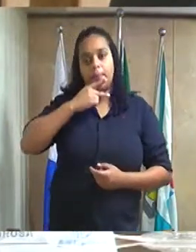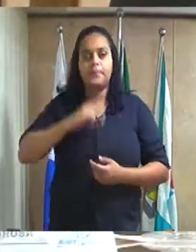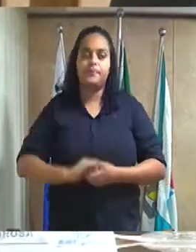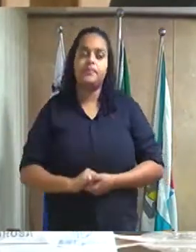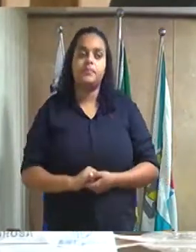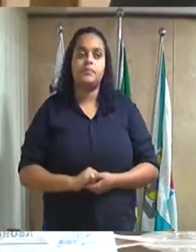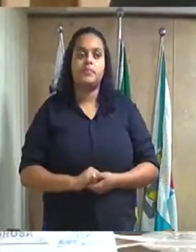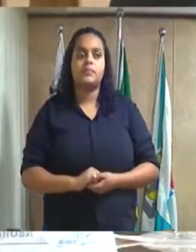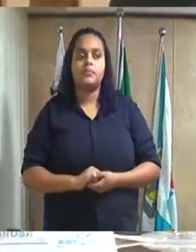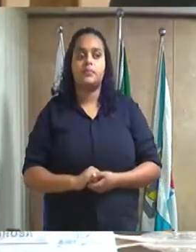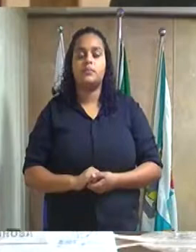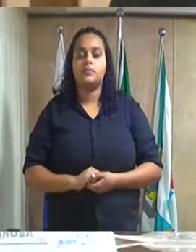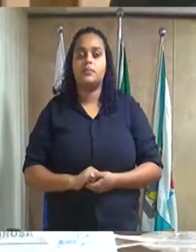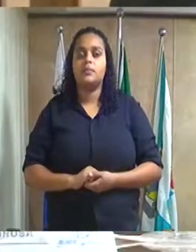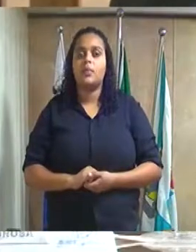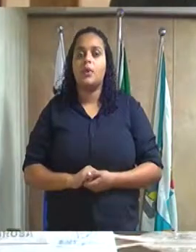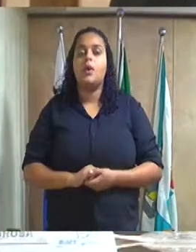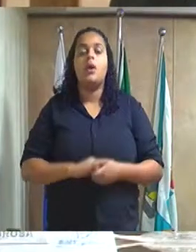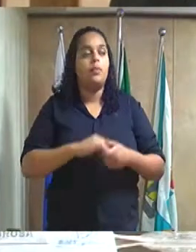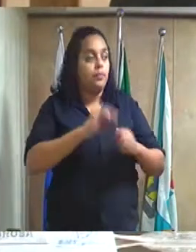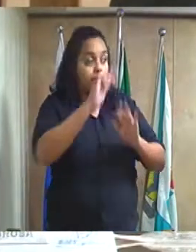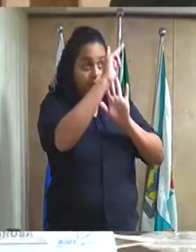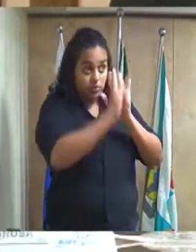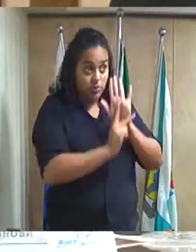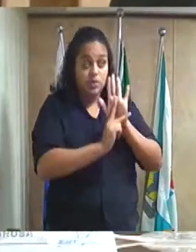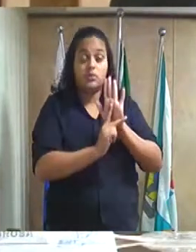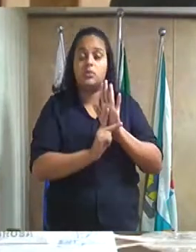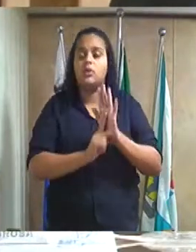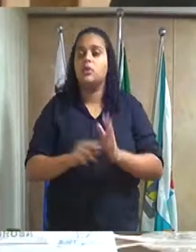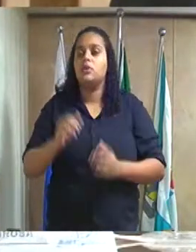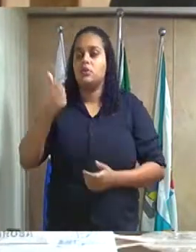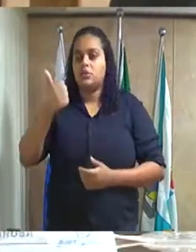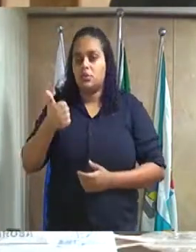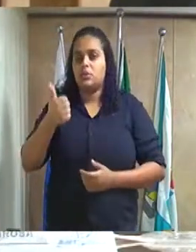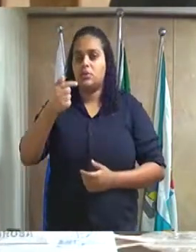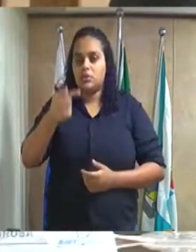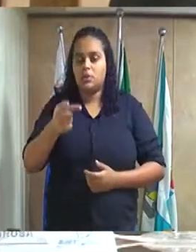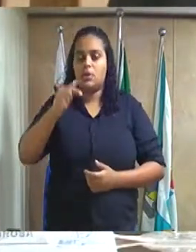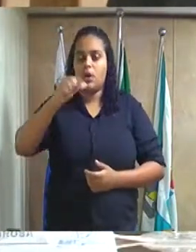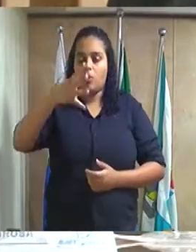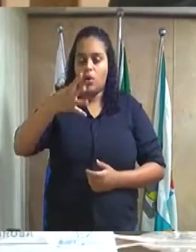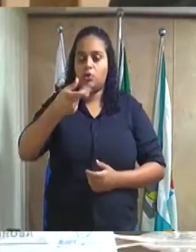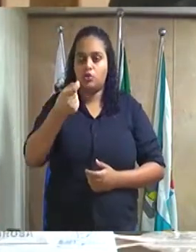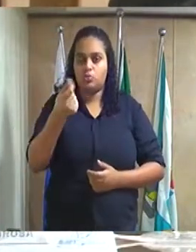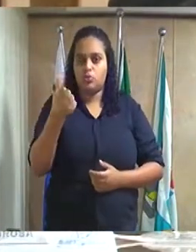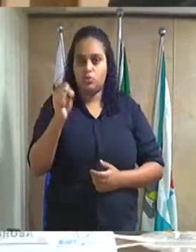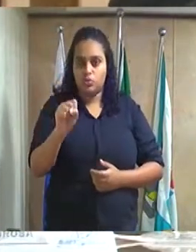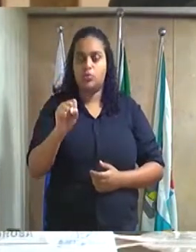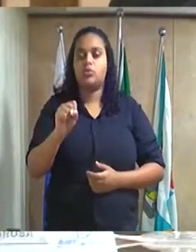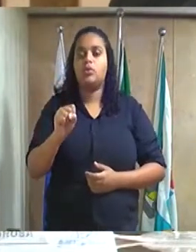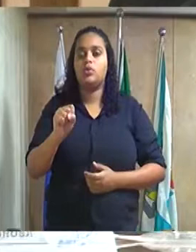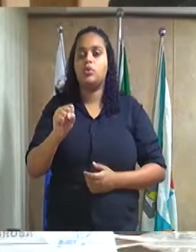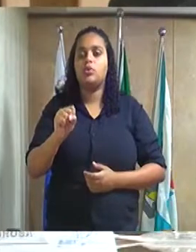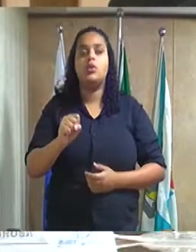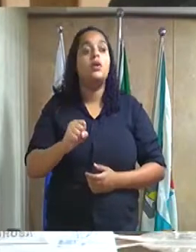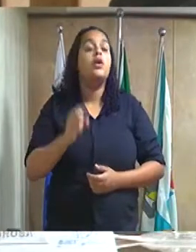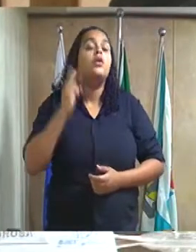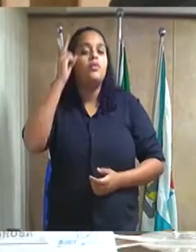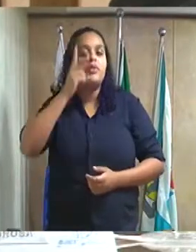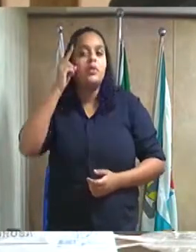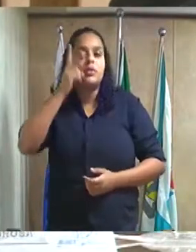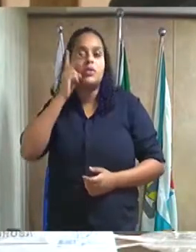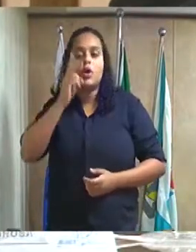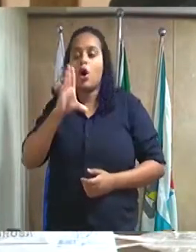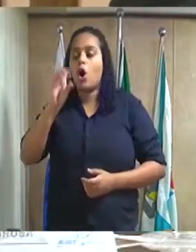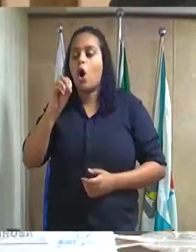Paulo Freire projeto de decreto legislativo número 174 de 2018 do excelentíssimo senhor vereador